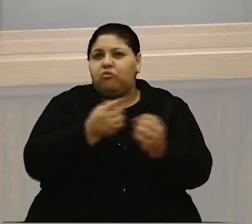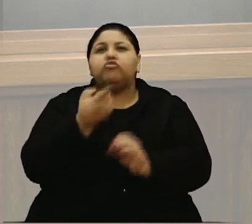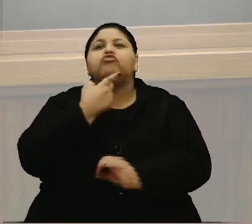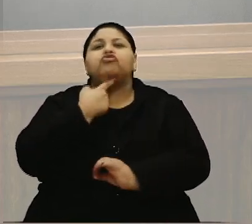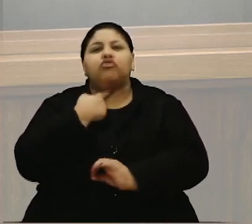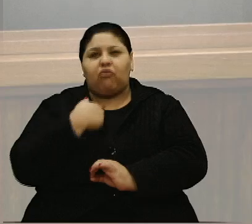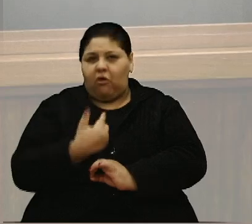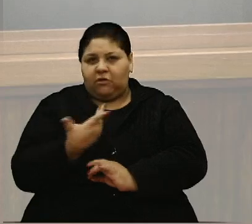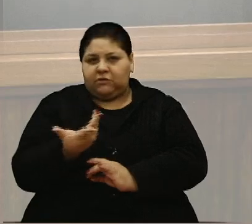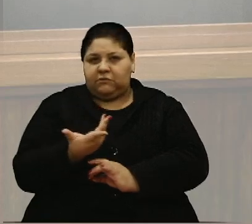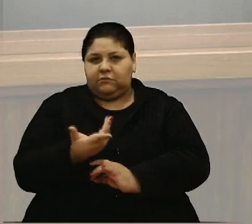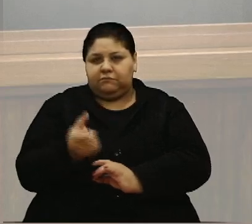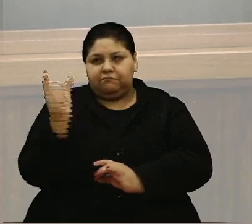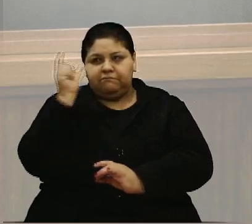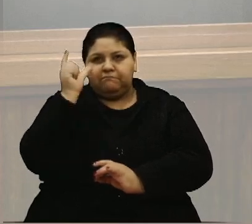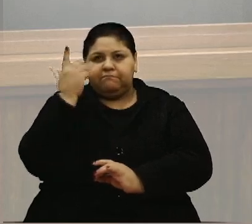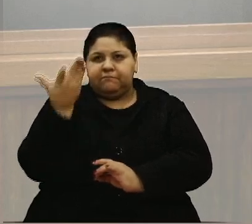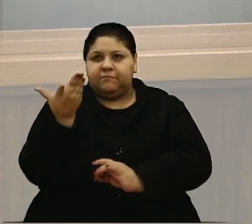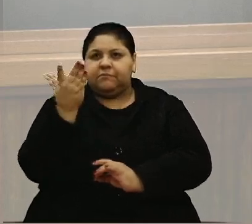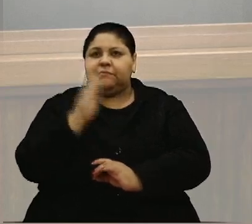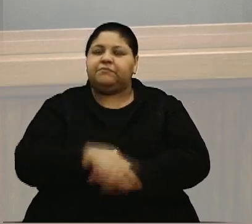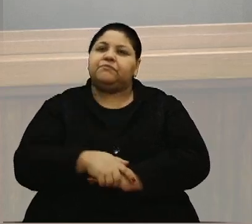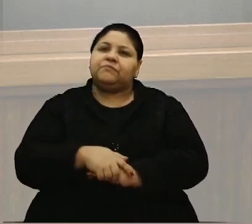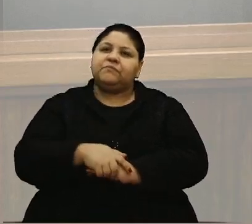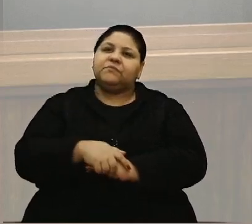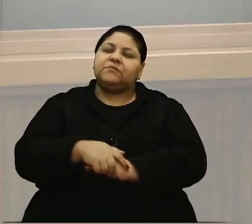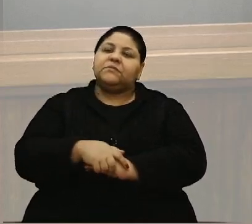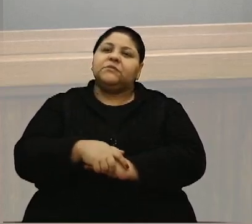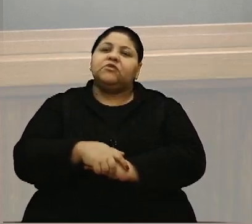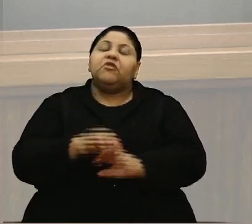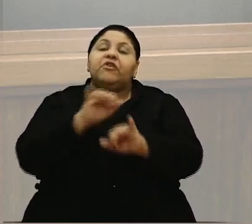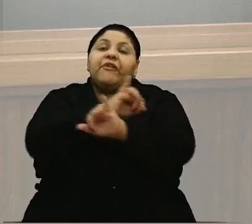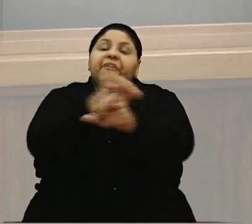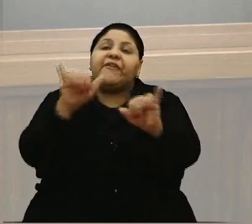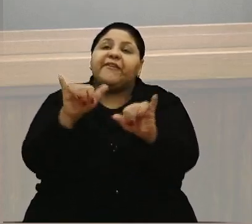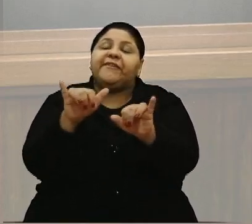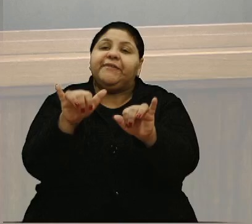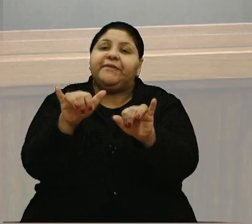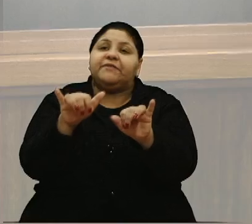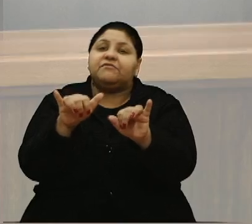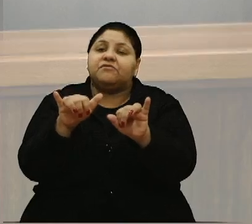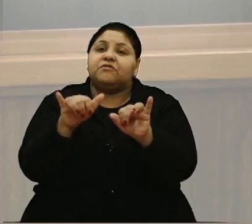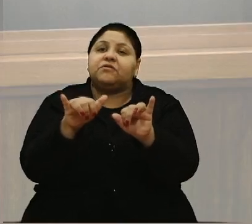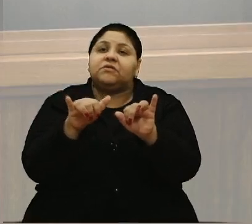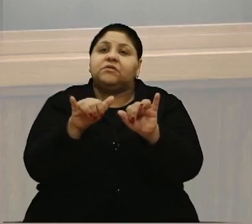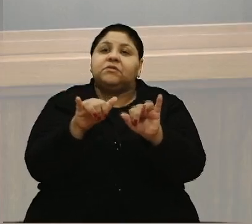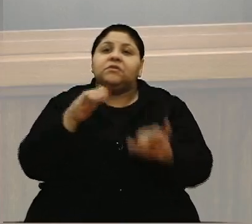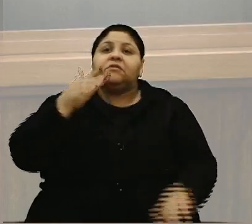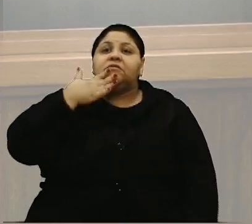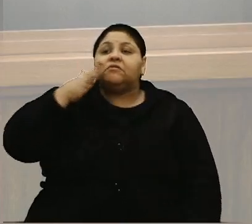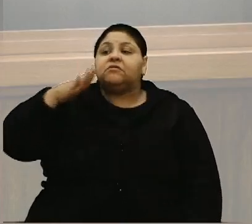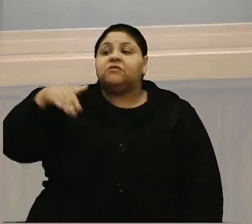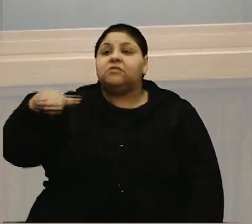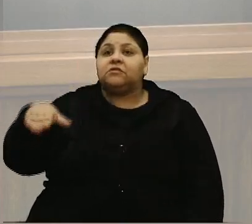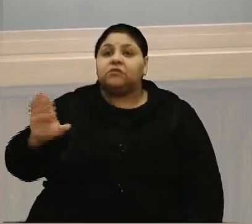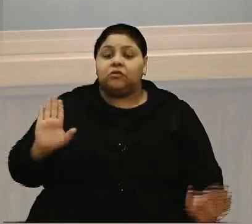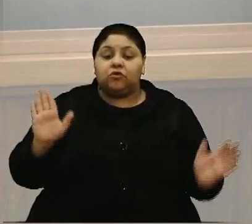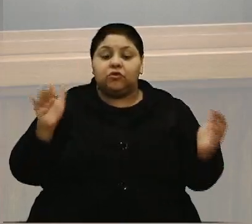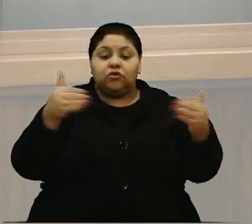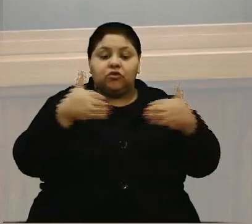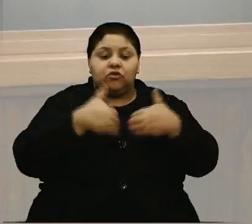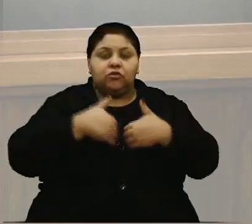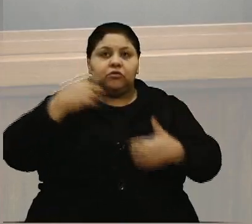Globo Repórter. Que fala sobre a questão das crianças com autismo,